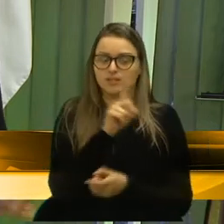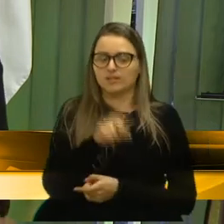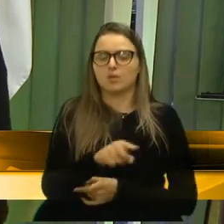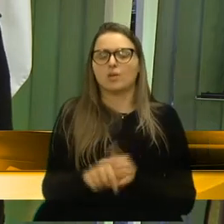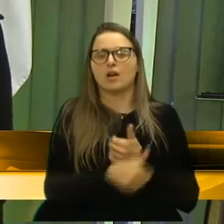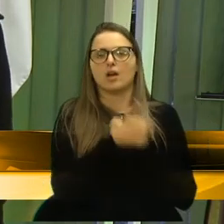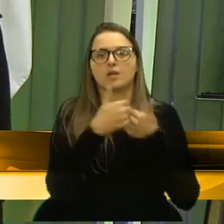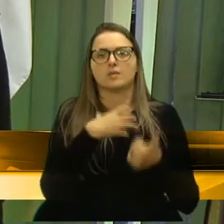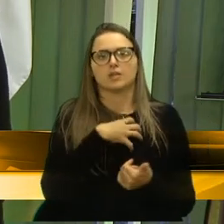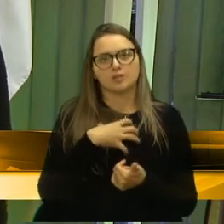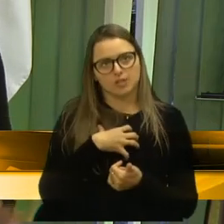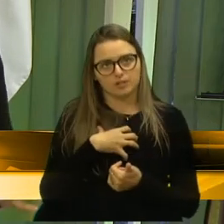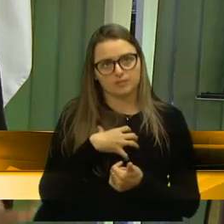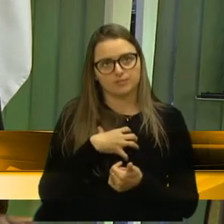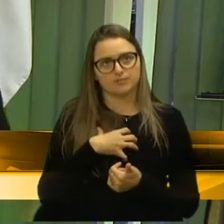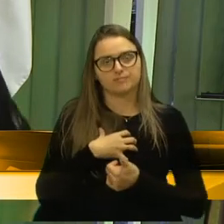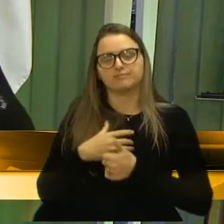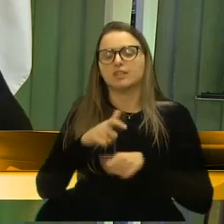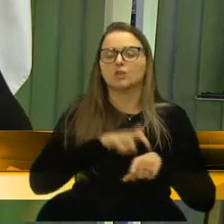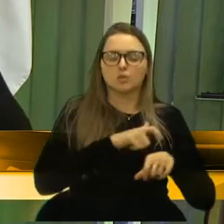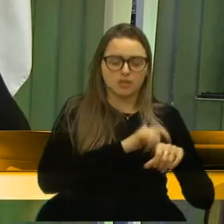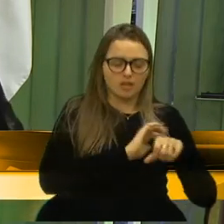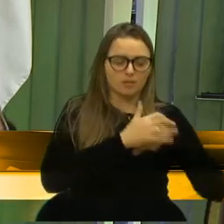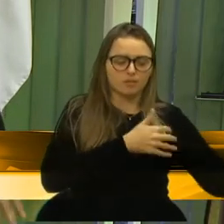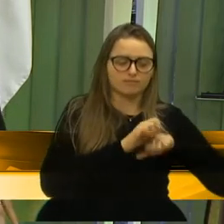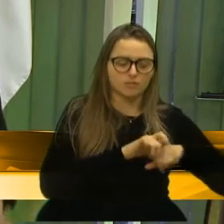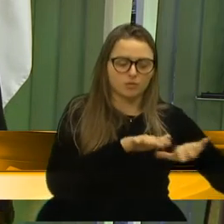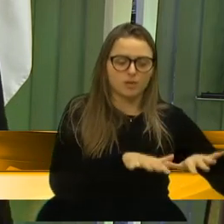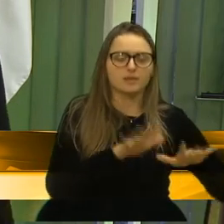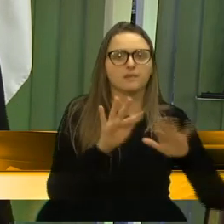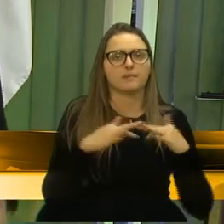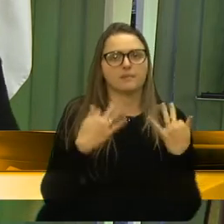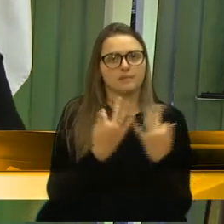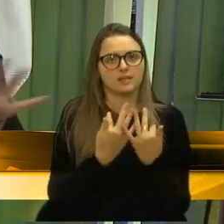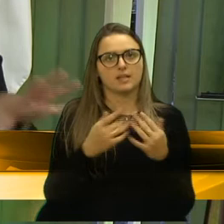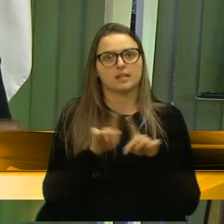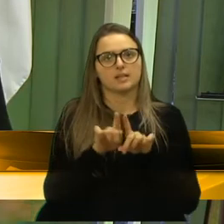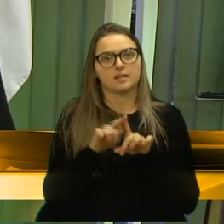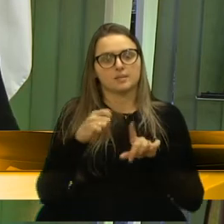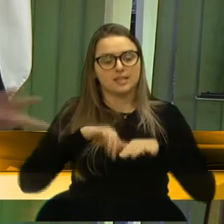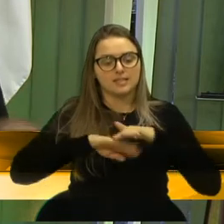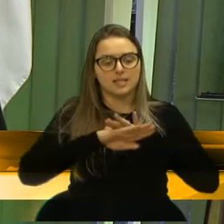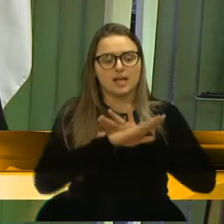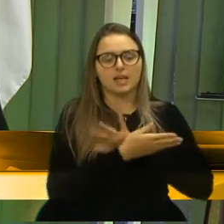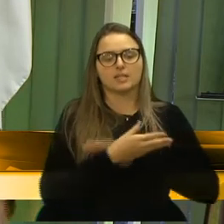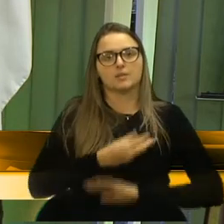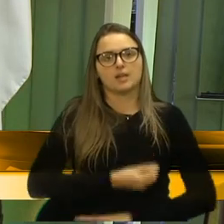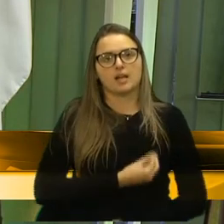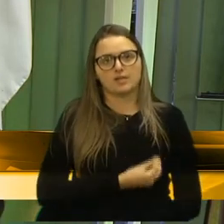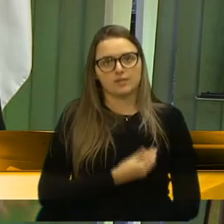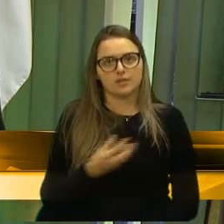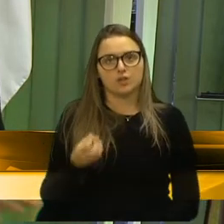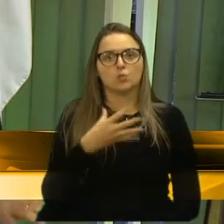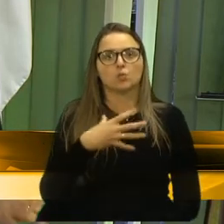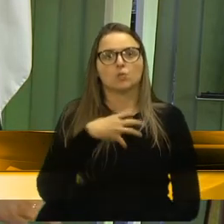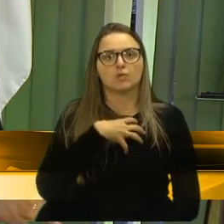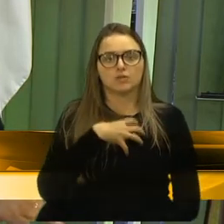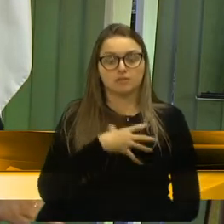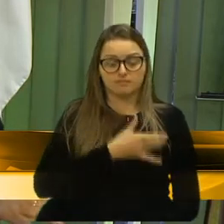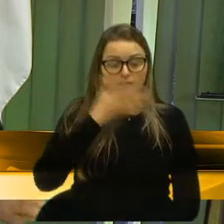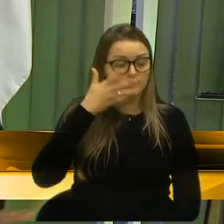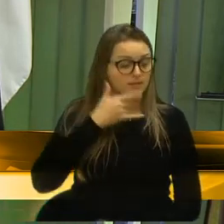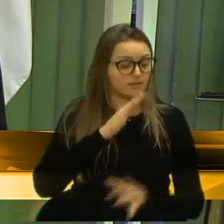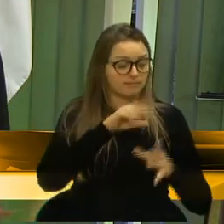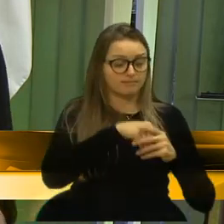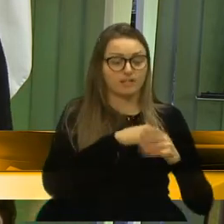nesse tempo de pandemia, a gente sabe que as famílias também precisam se reacostumar a viver em família. As crianças estão em casa,